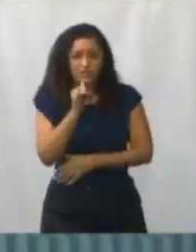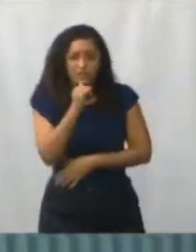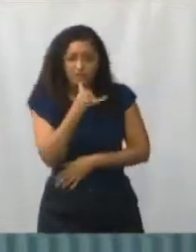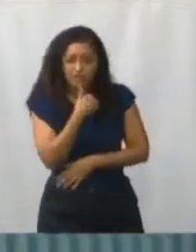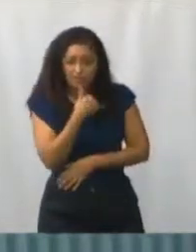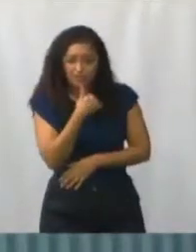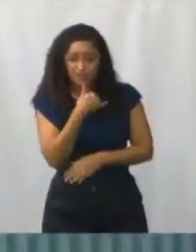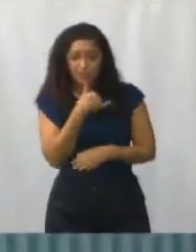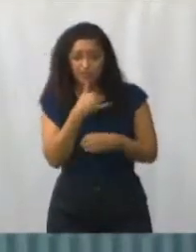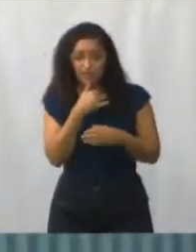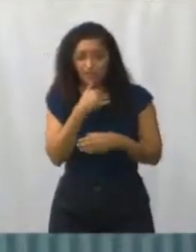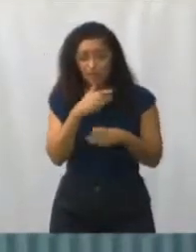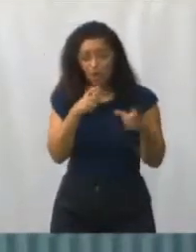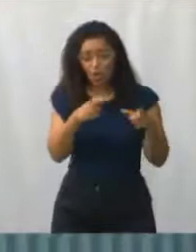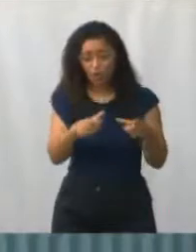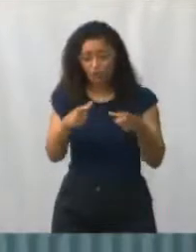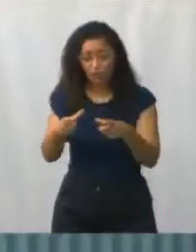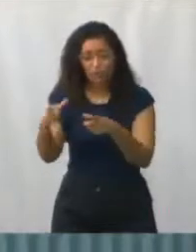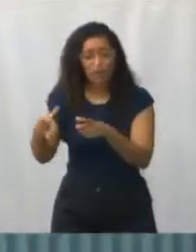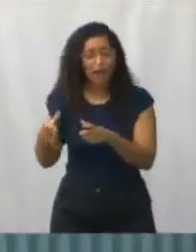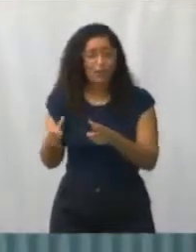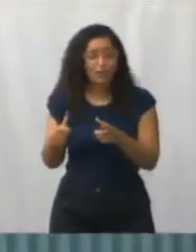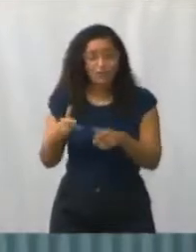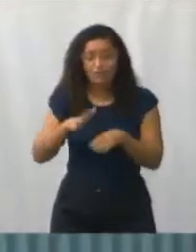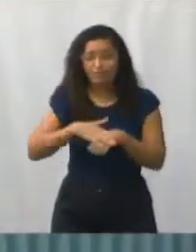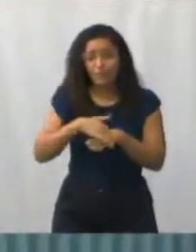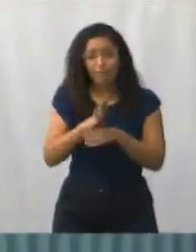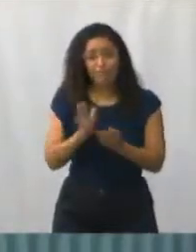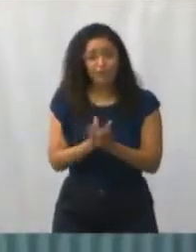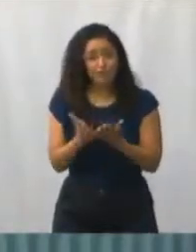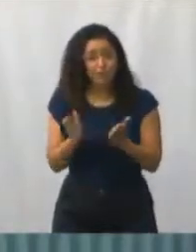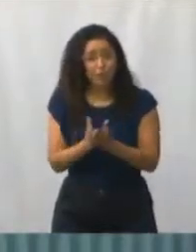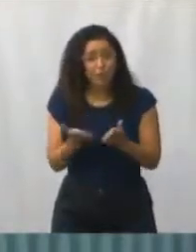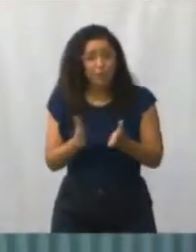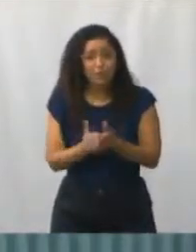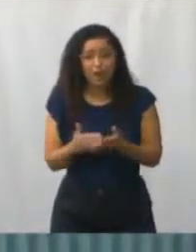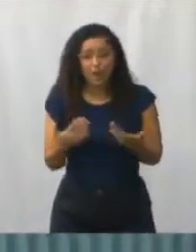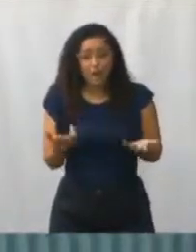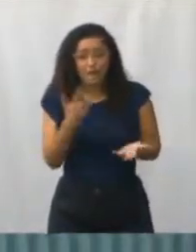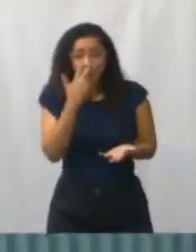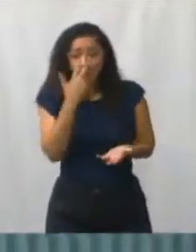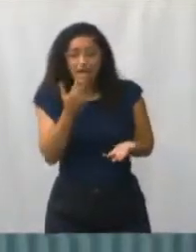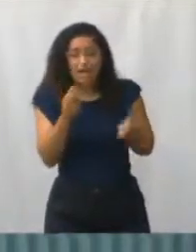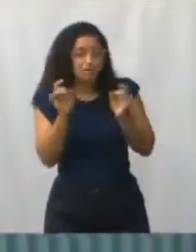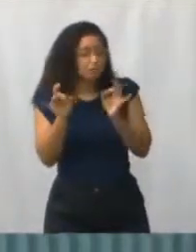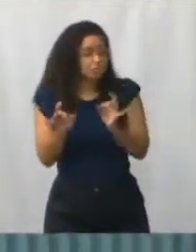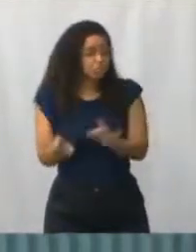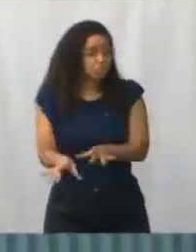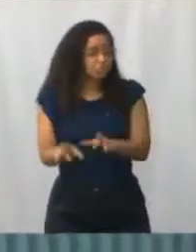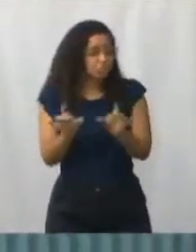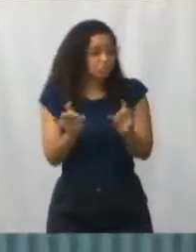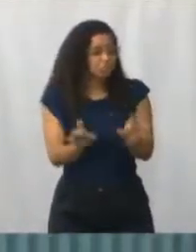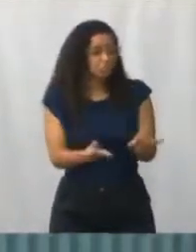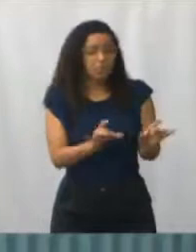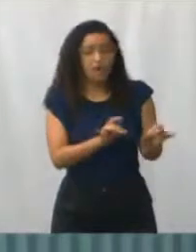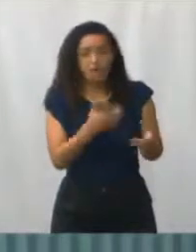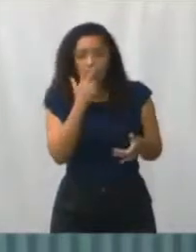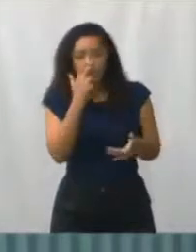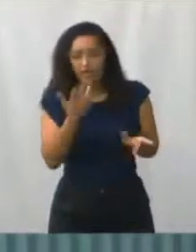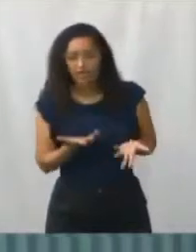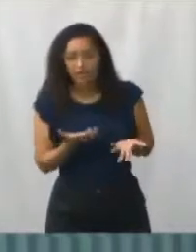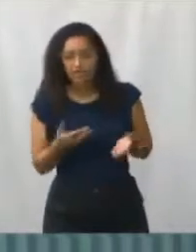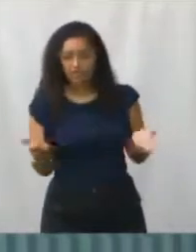e muitos tempos, foram abandonadas e agora a gente sabe que fica demanda muito grande para os prefeitos que estão chegando.